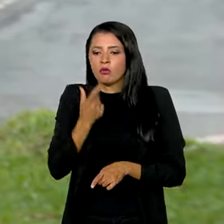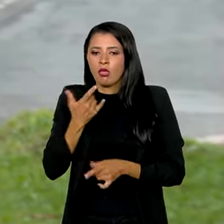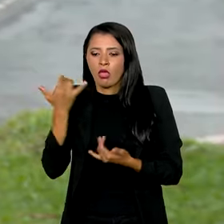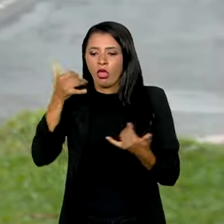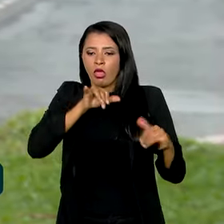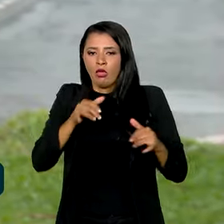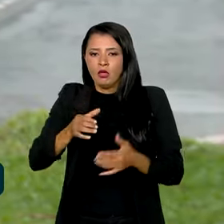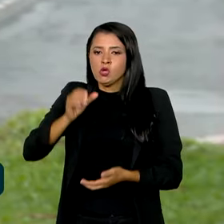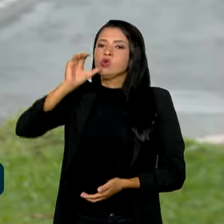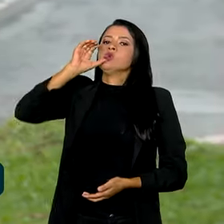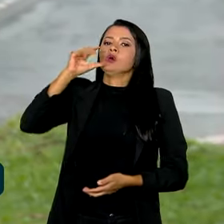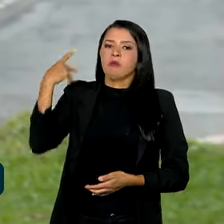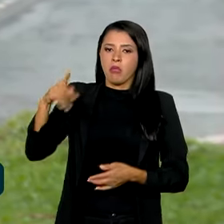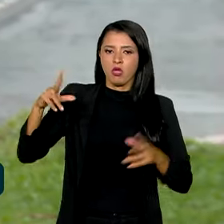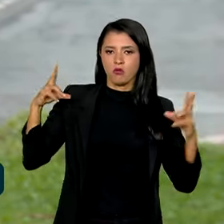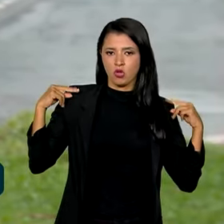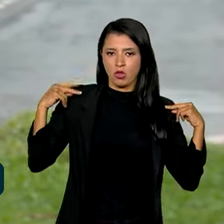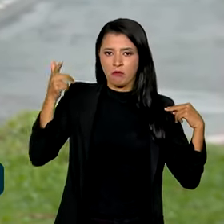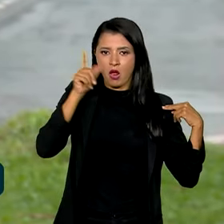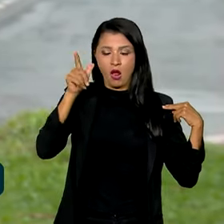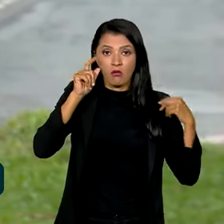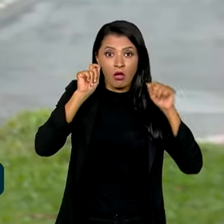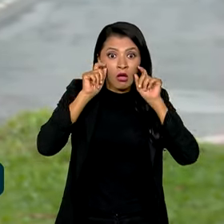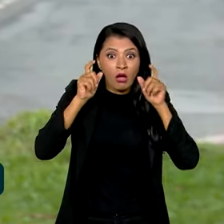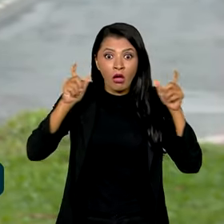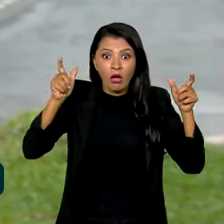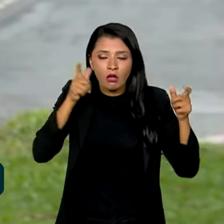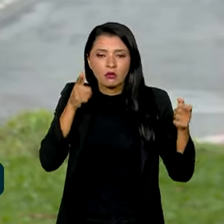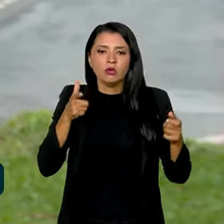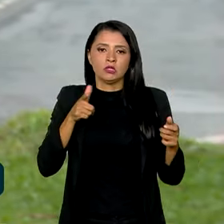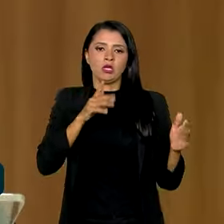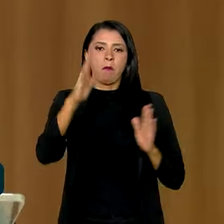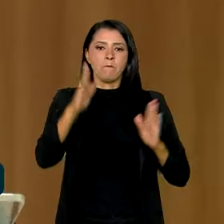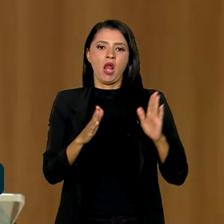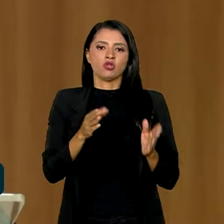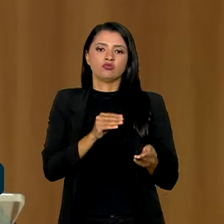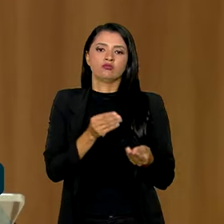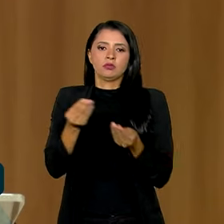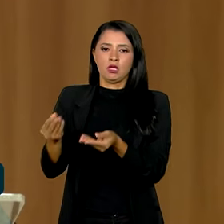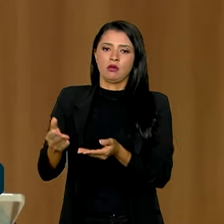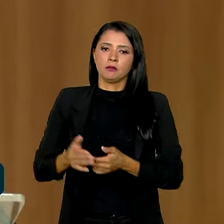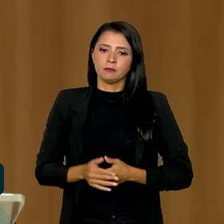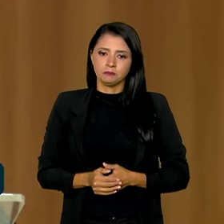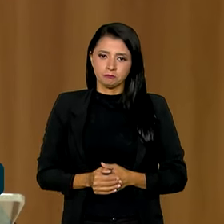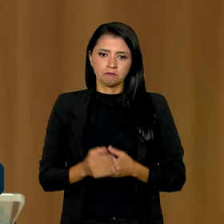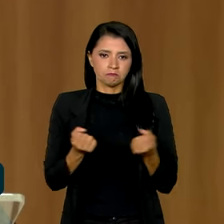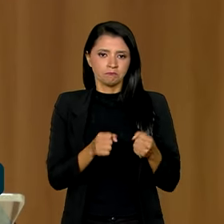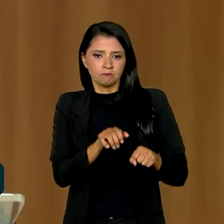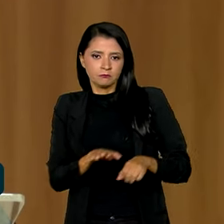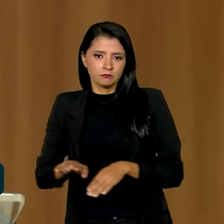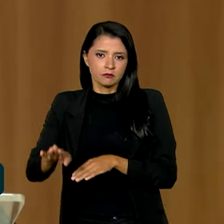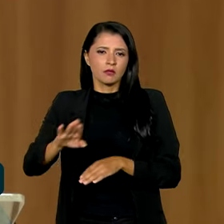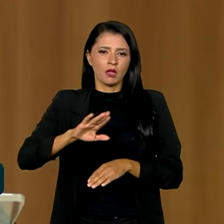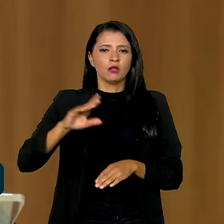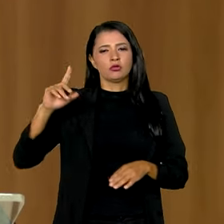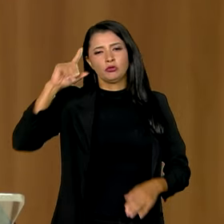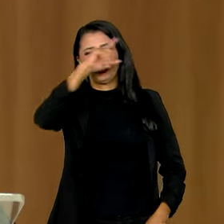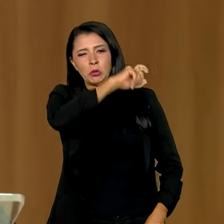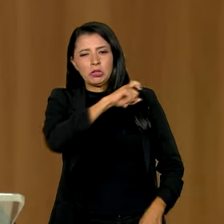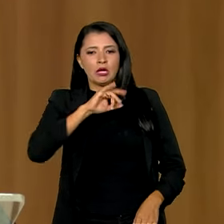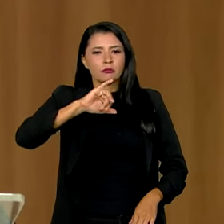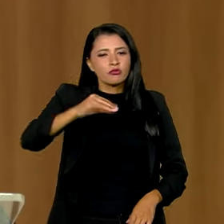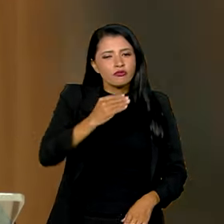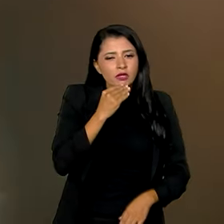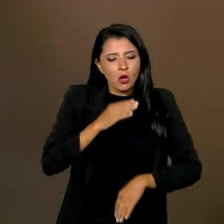químicas pelos motoristas para cumprir os prazos de entrega. Muita dificuldade para usufruir os seus descansos